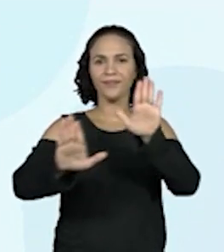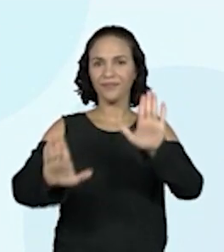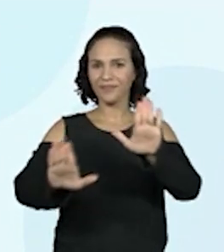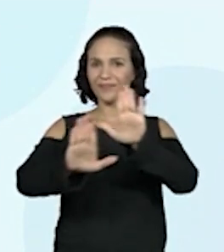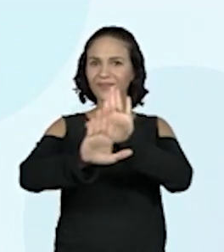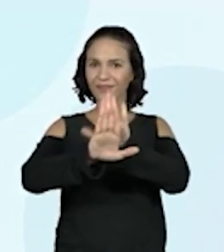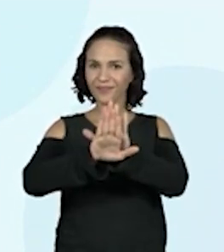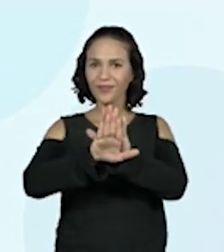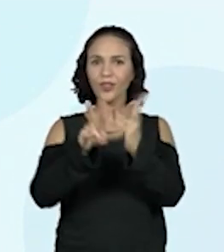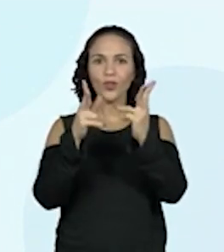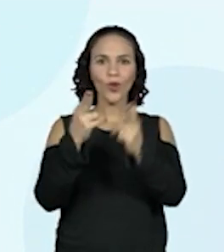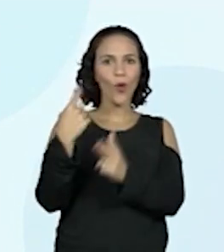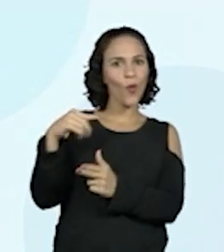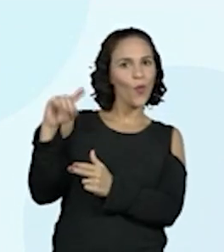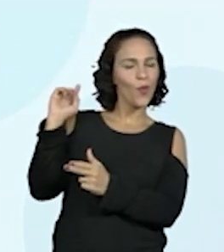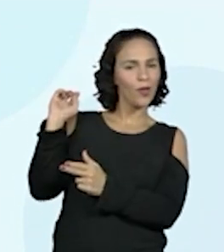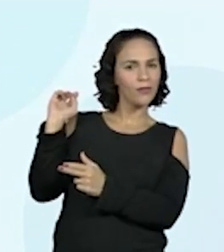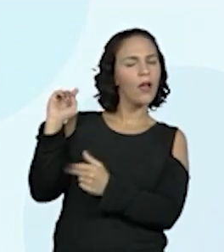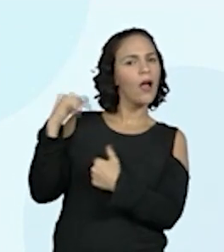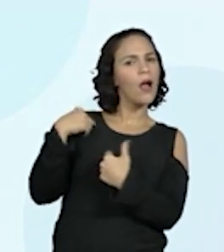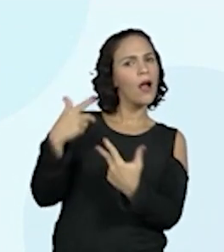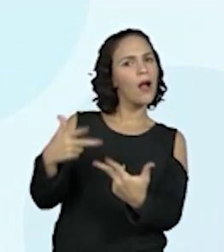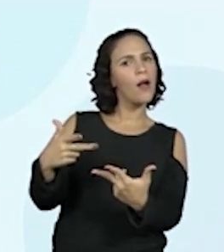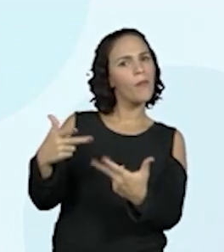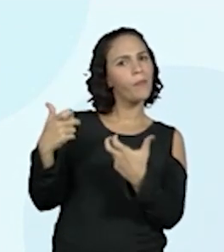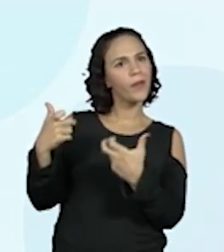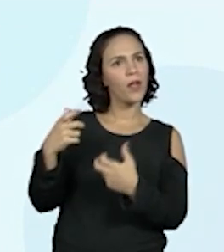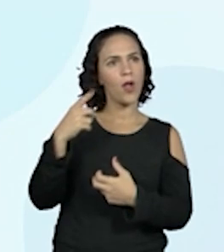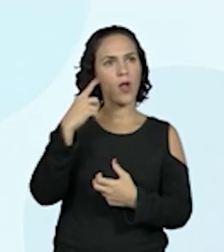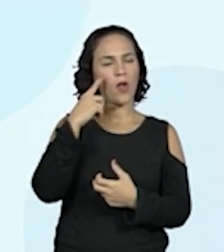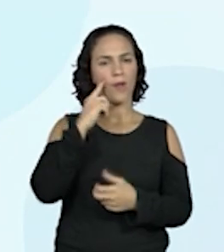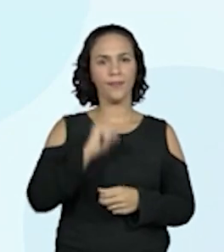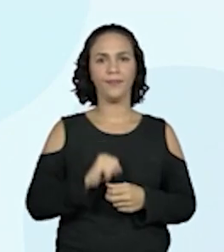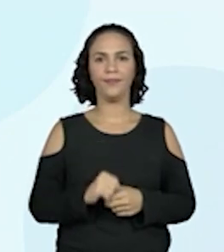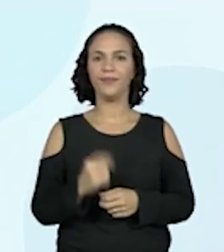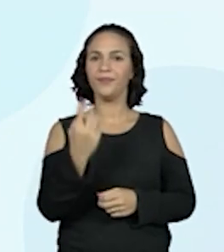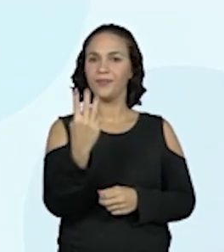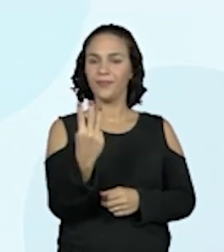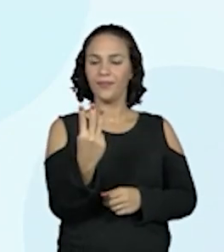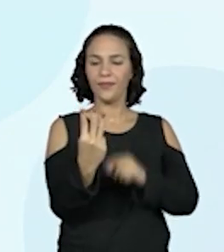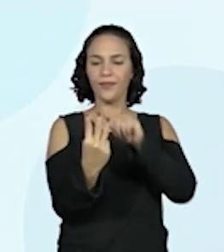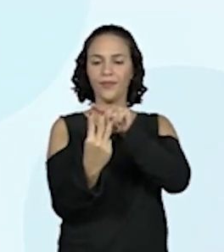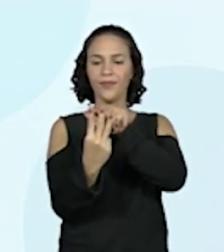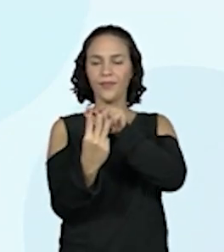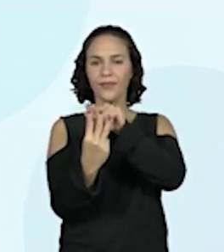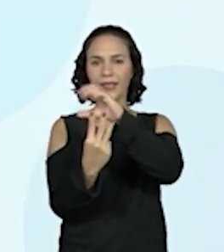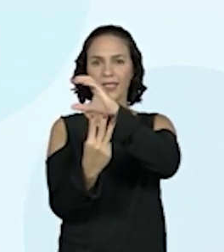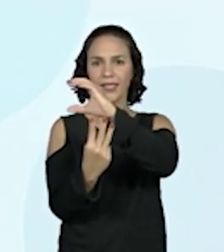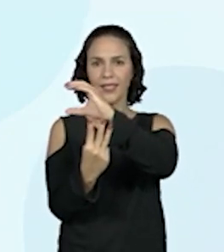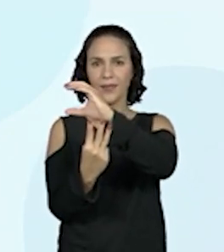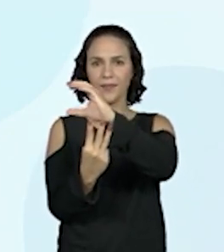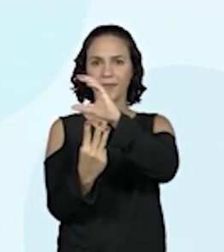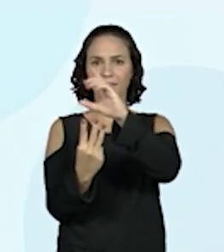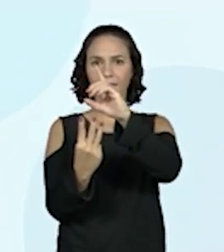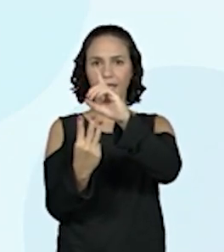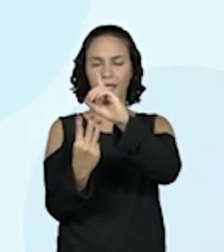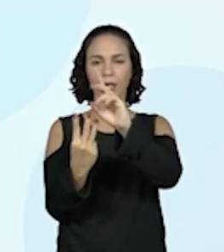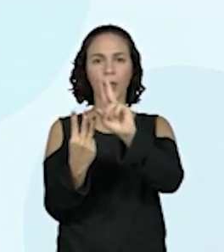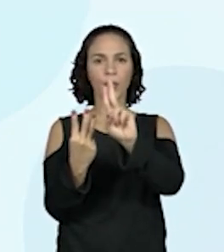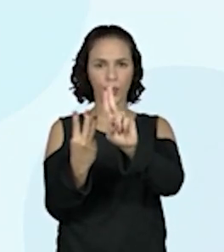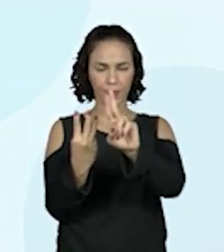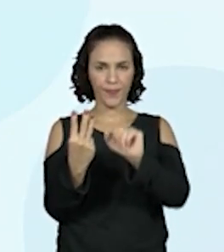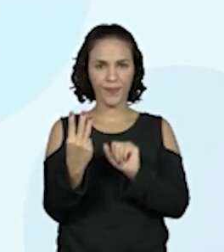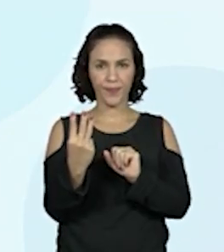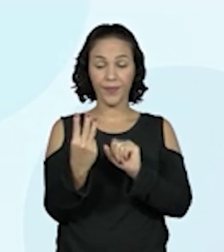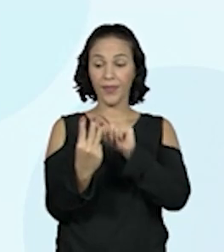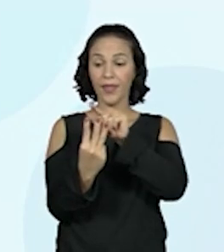anteriormente, a gente tem a fichinha lá. Do 700, do 70, é isso?